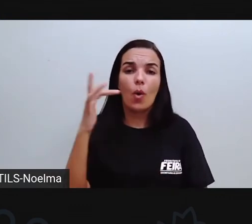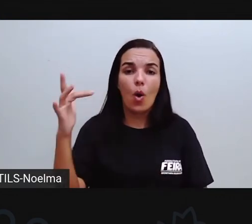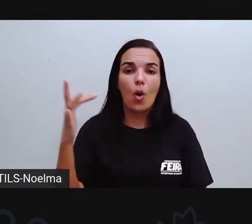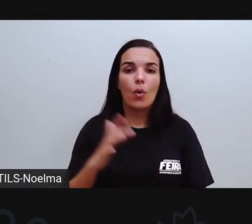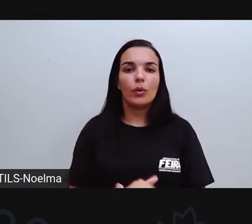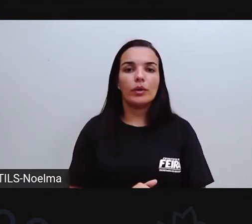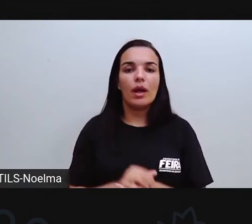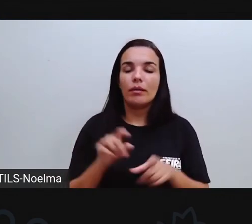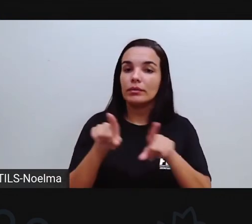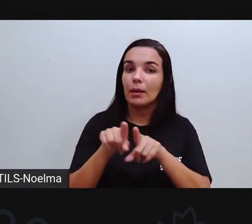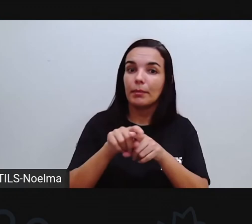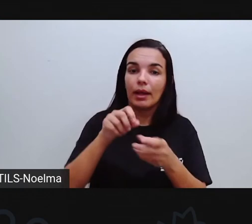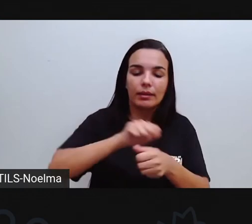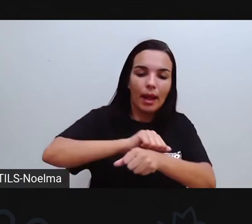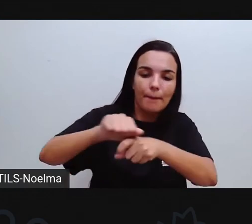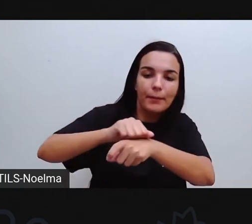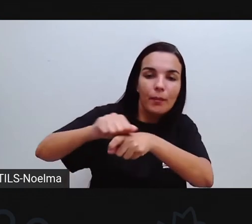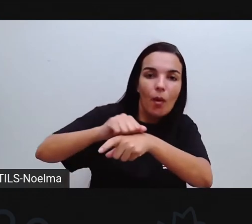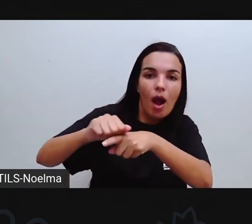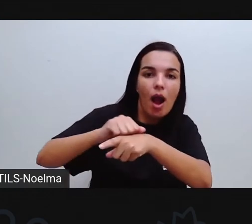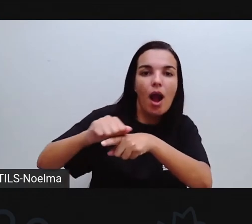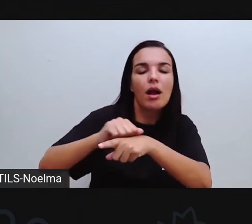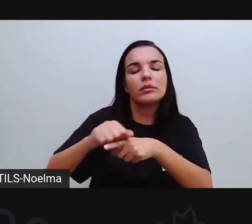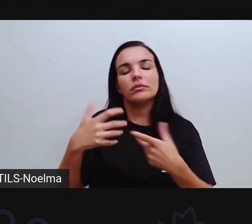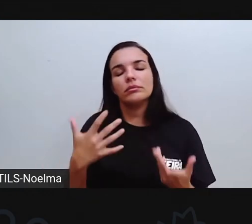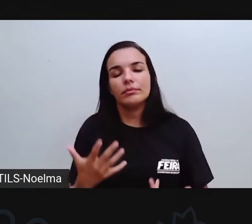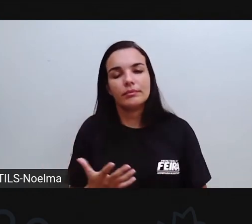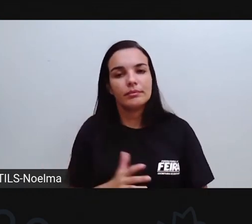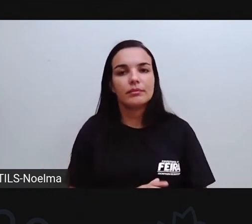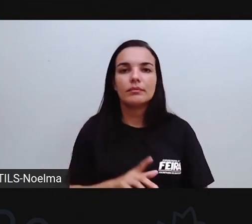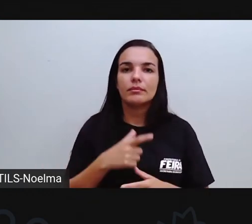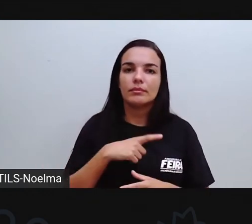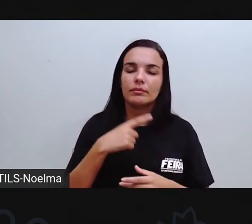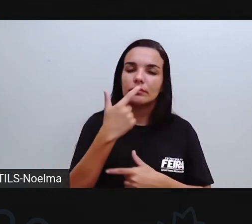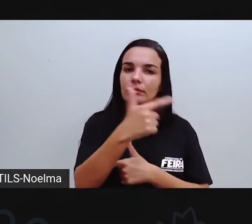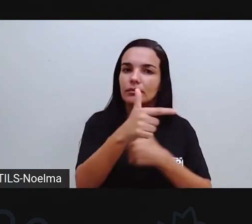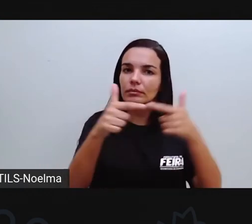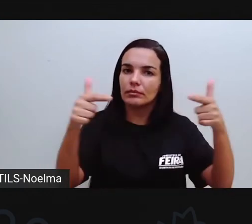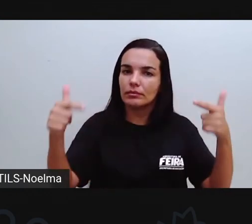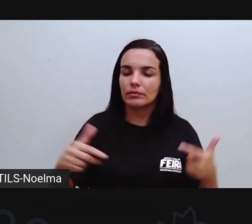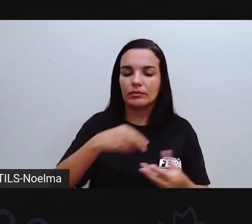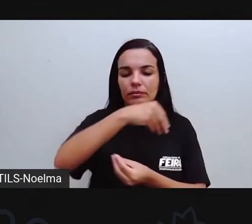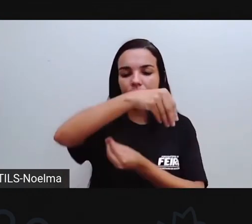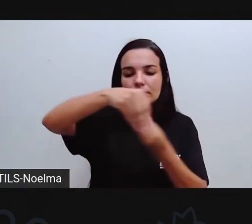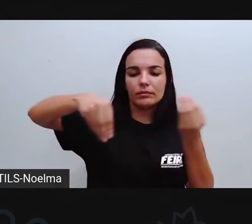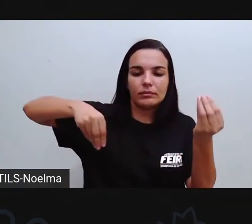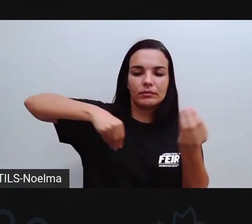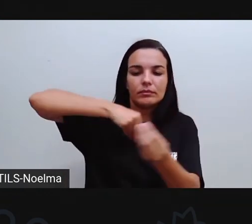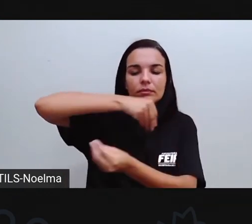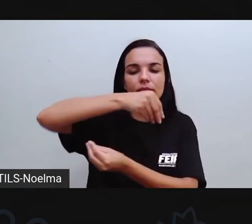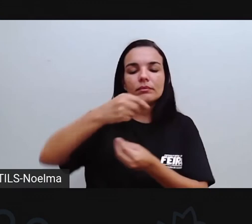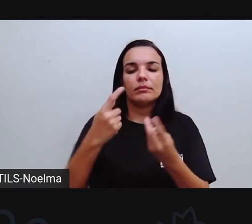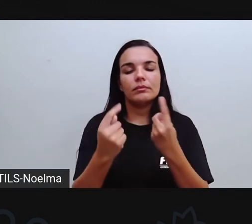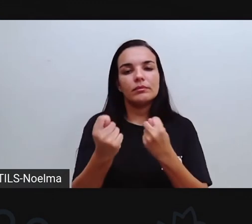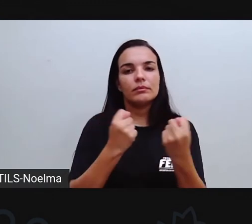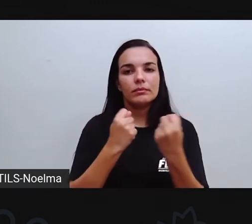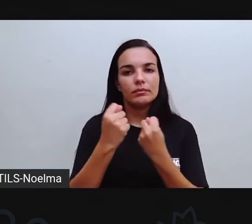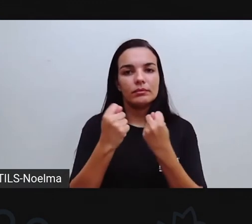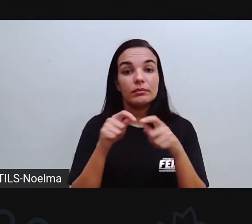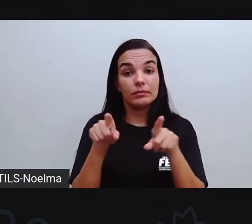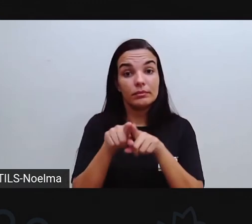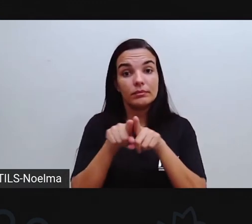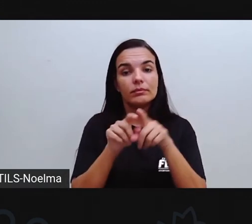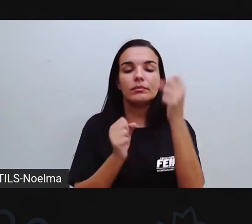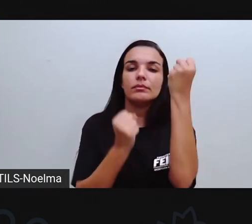Da borracha Houve o ciclo da borracha também Dentre vários outros ciclos econômicos O próprio processo industrial que